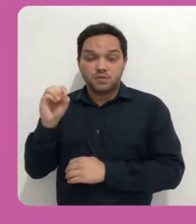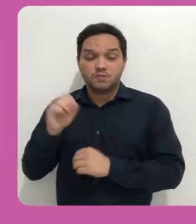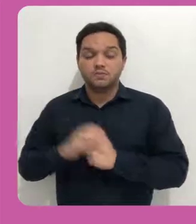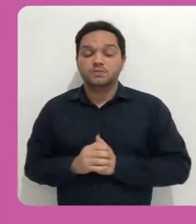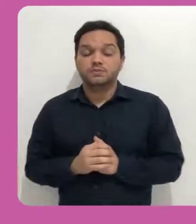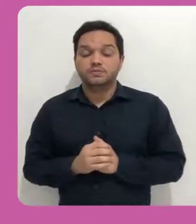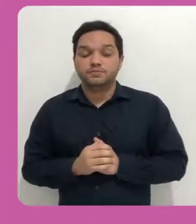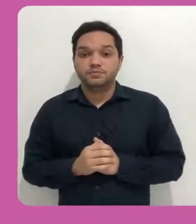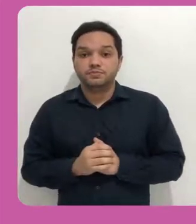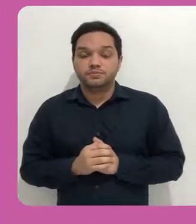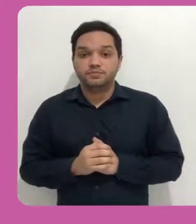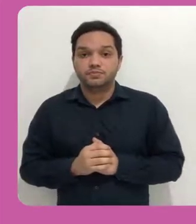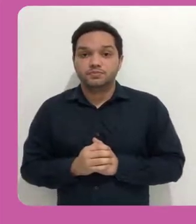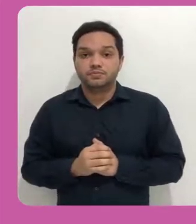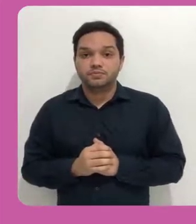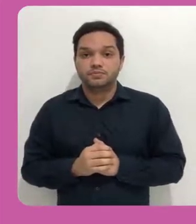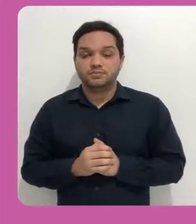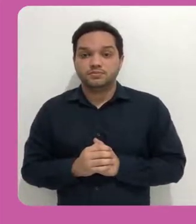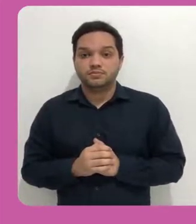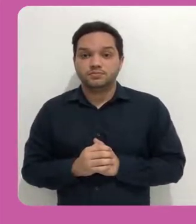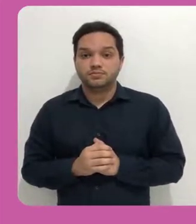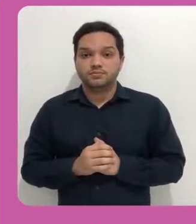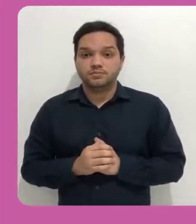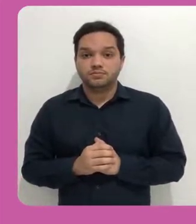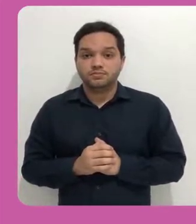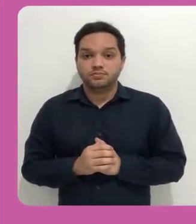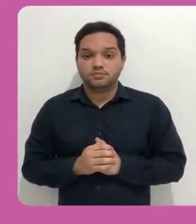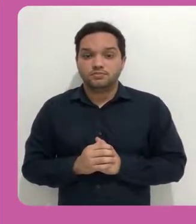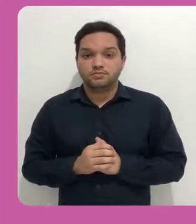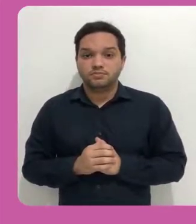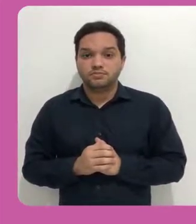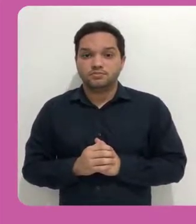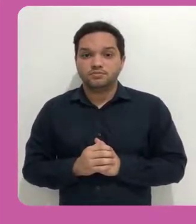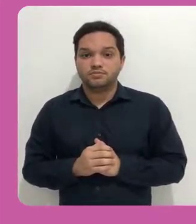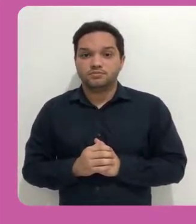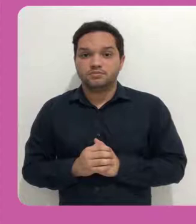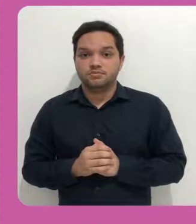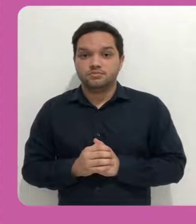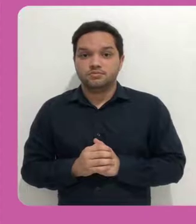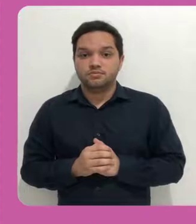A inclusão de um arquivo pode ser feita de uma forma bem simples, tá?